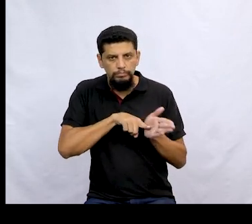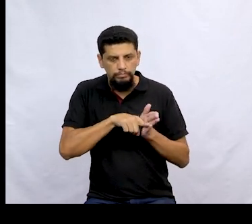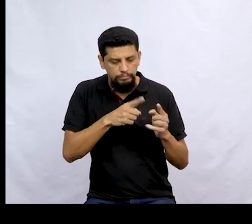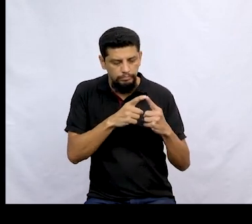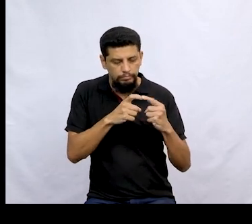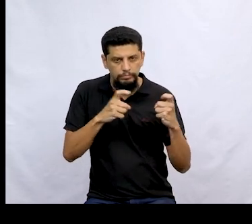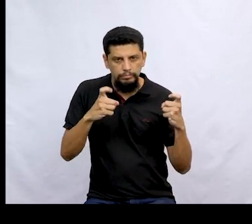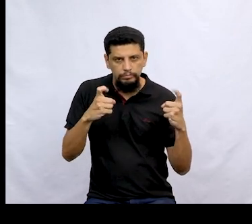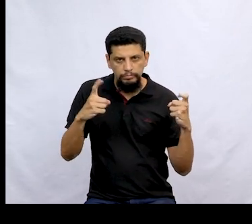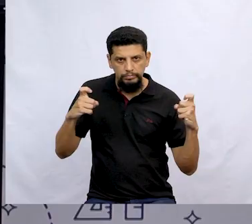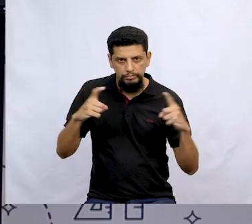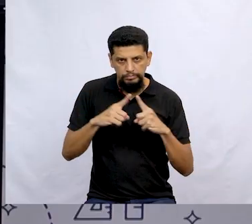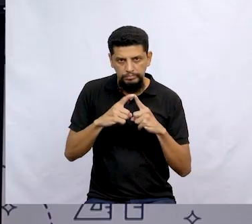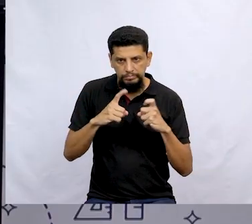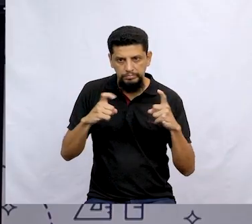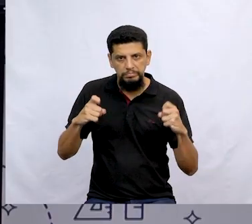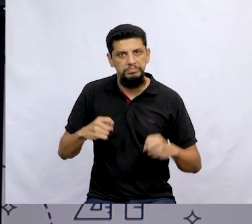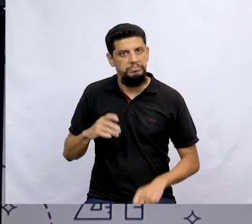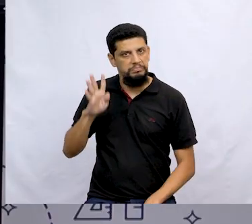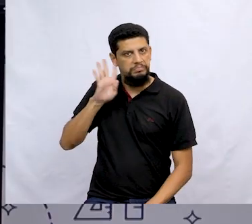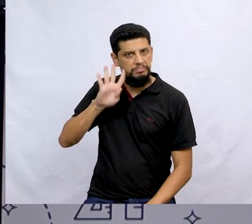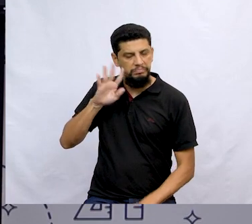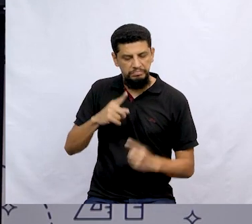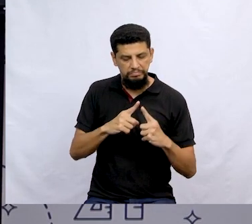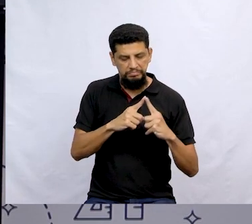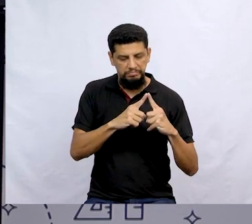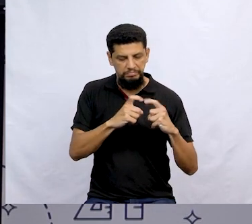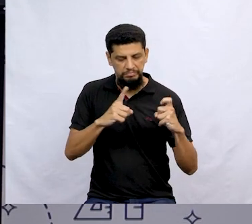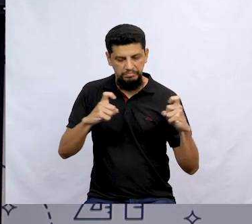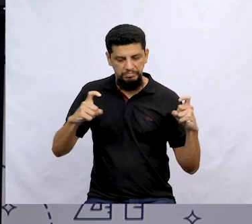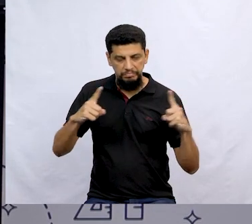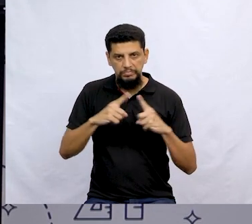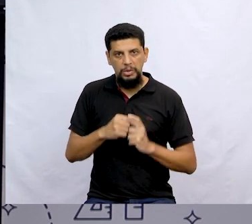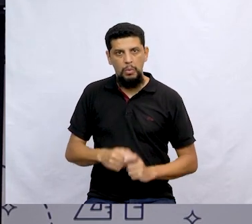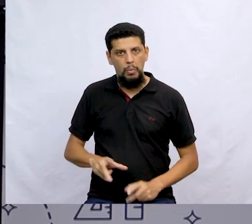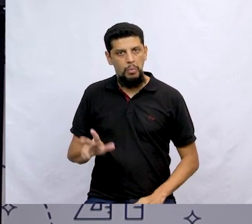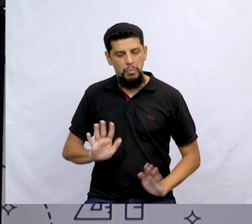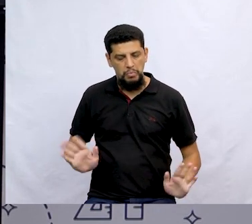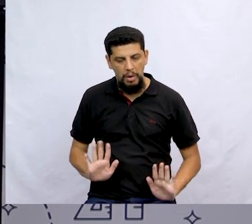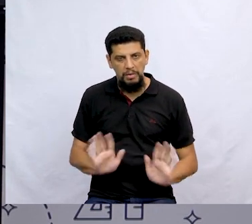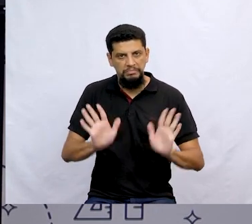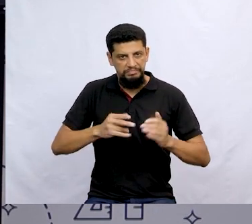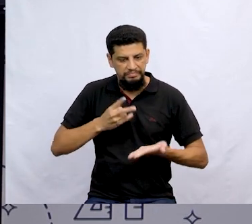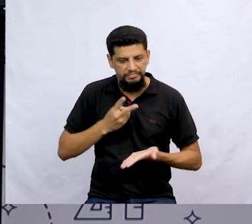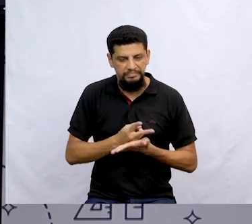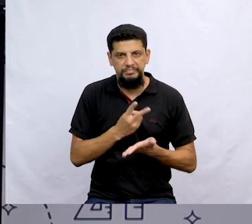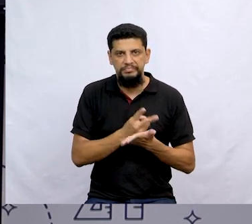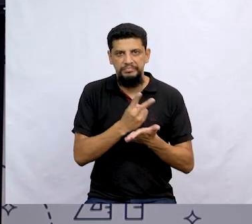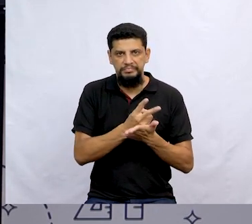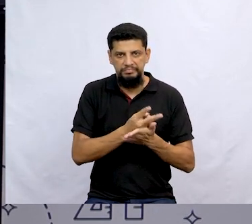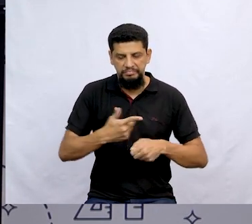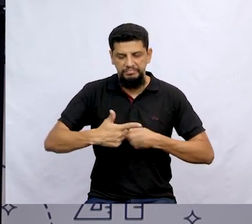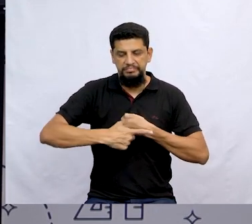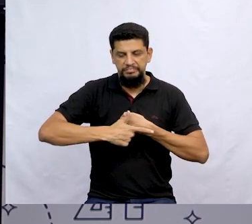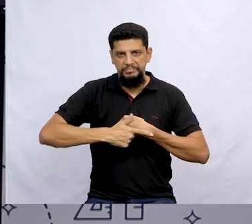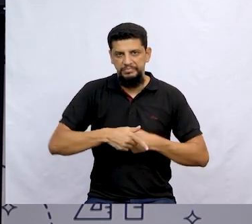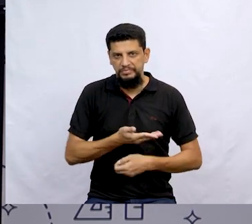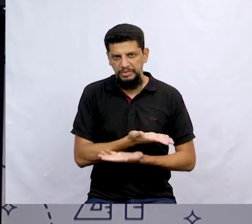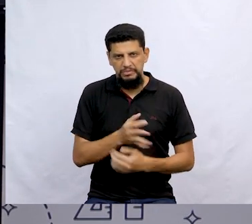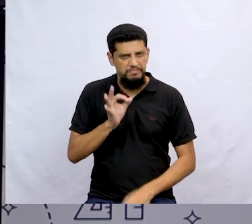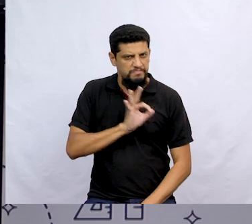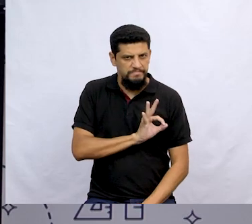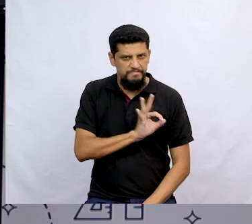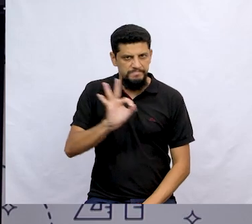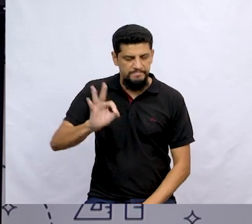Qual é sonho de vocês? Bento, que legal ser cientista. Uau! Continue seguindo ele. Você vai ser um ótimo